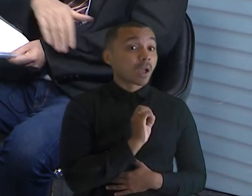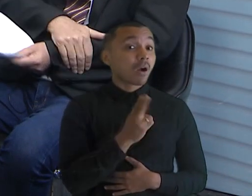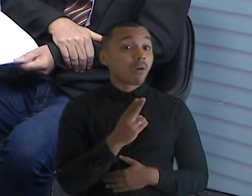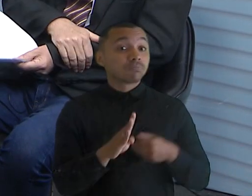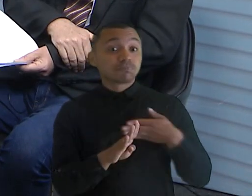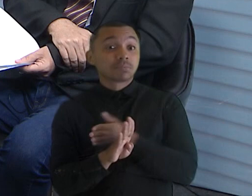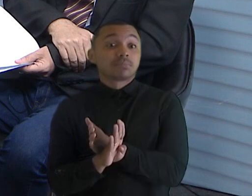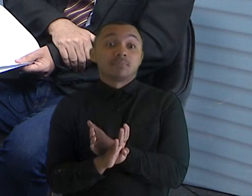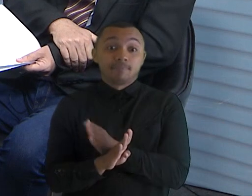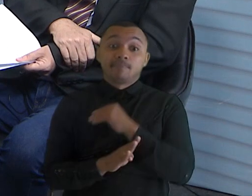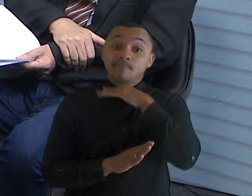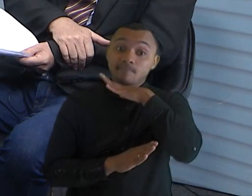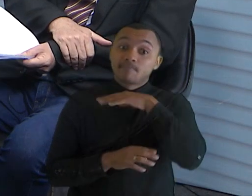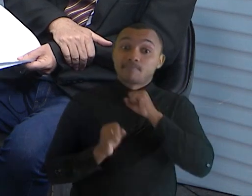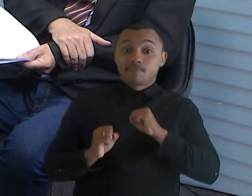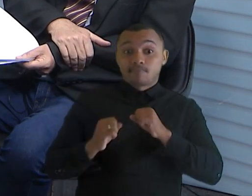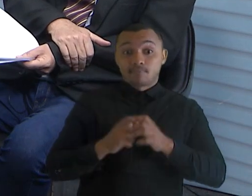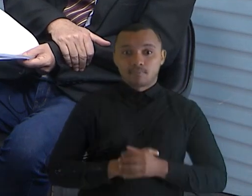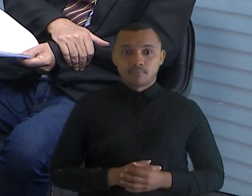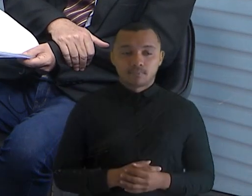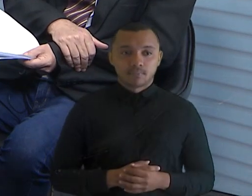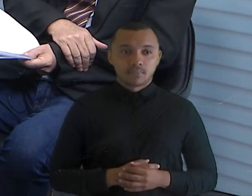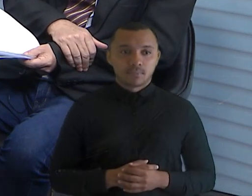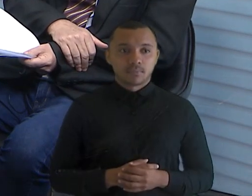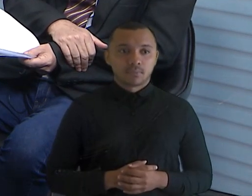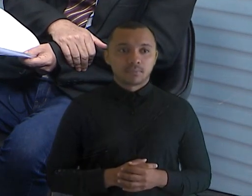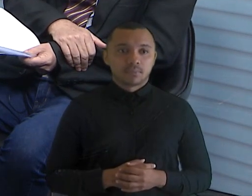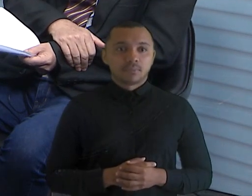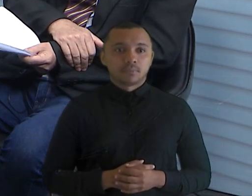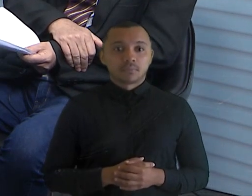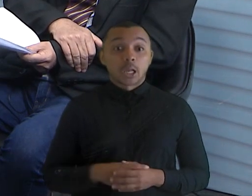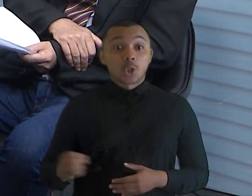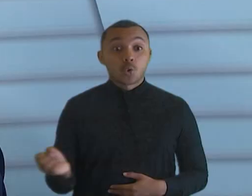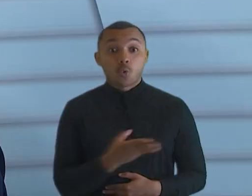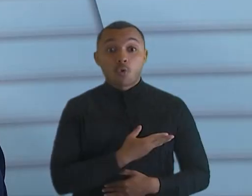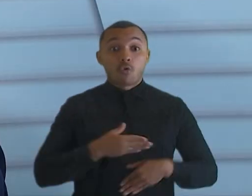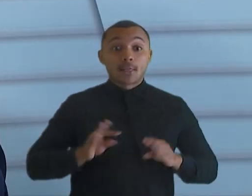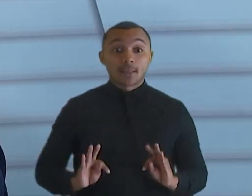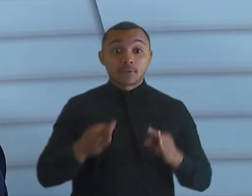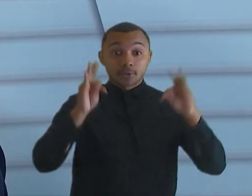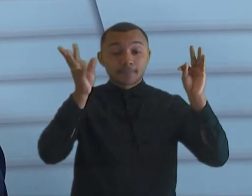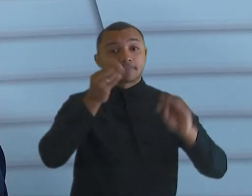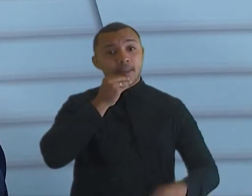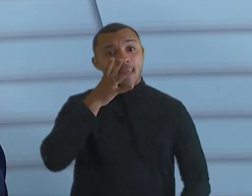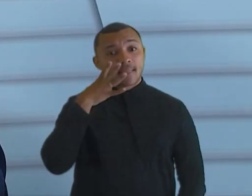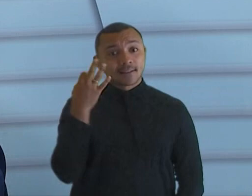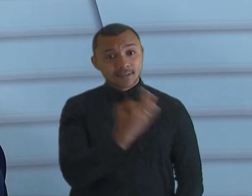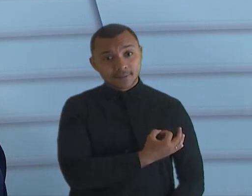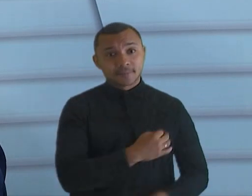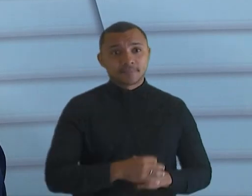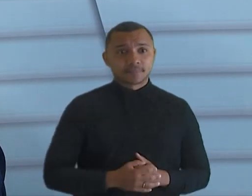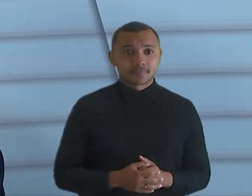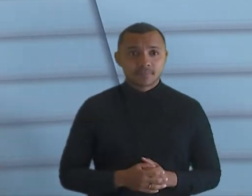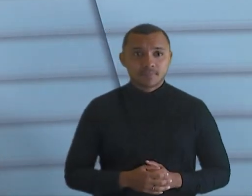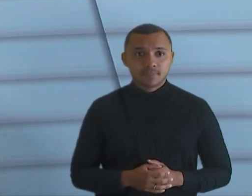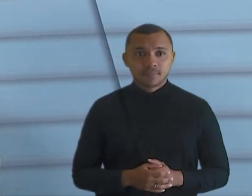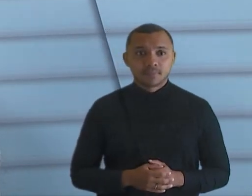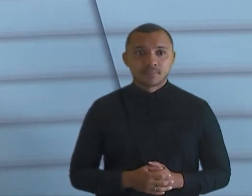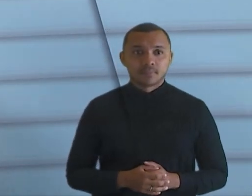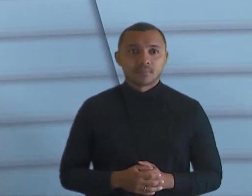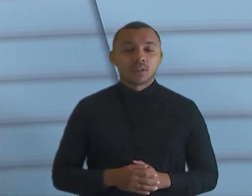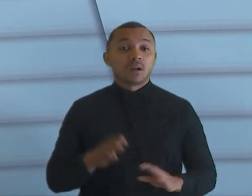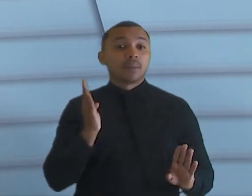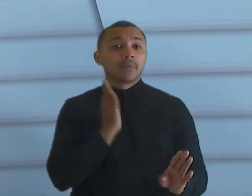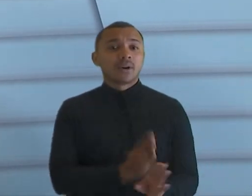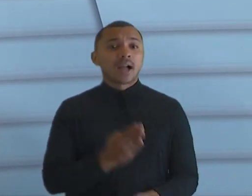muito negativo. Isso. Então, a gente tem que colocar o pé nessa nova tecnologia, porque, vamos dizer, o lado do mau uso